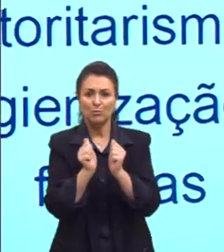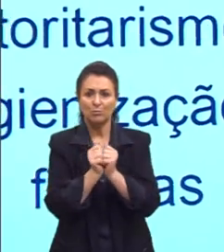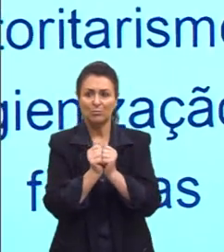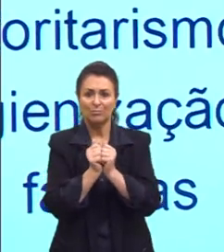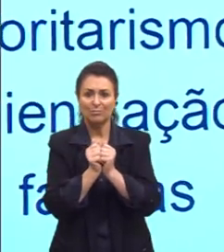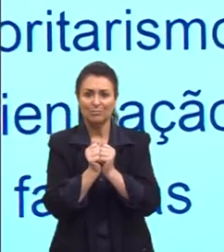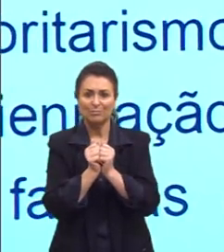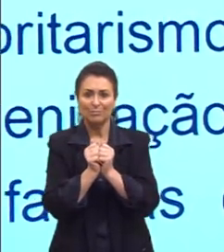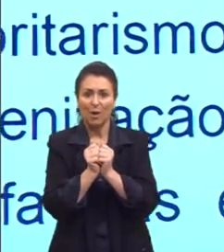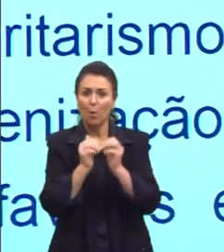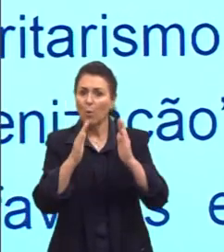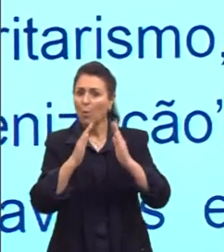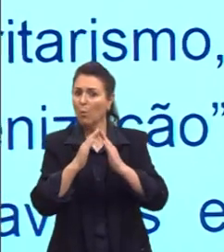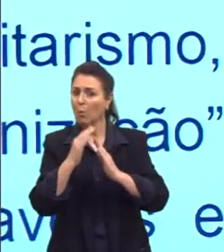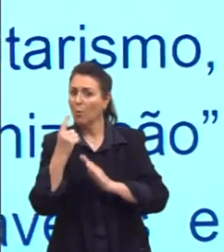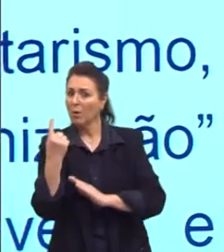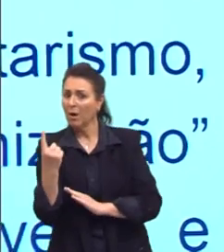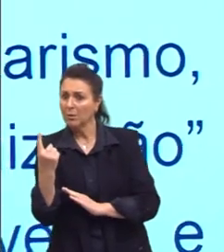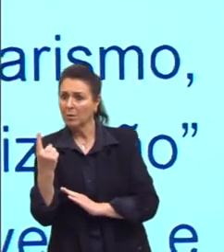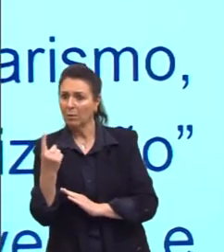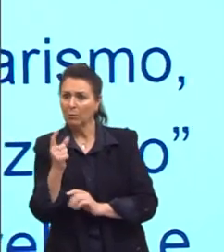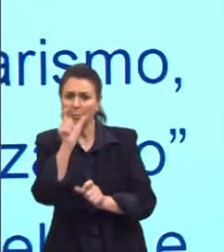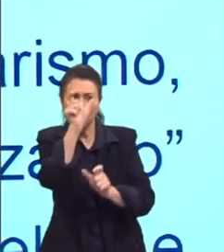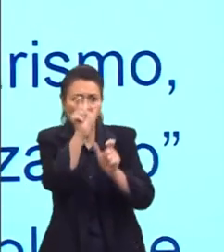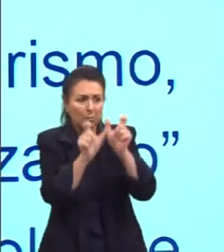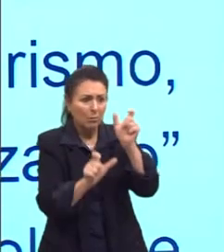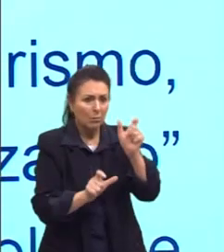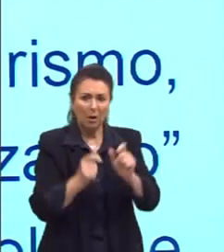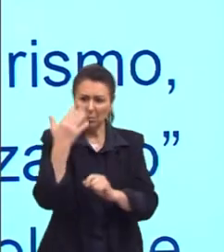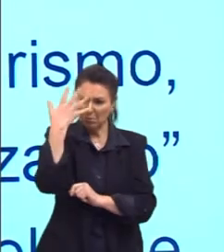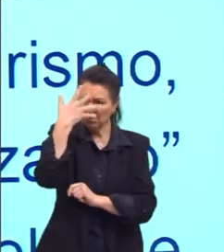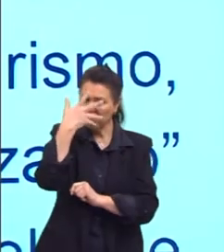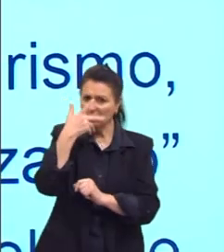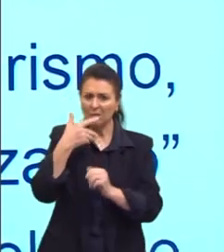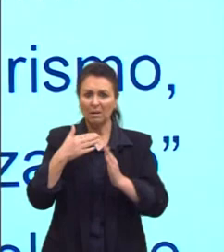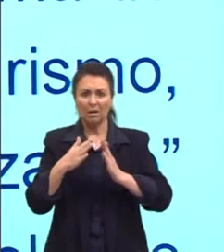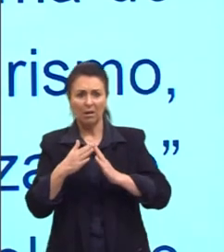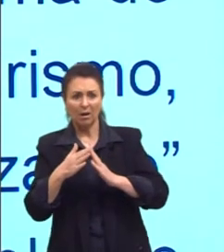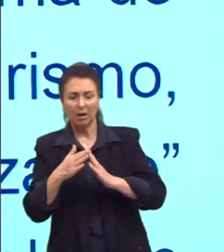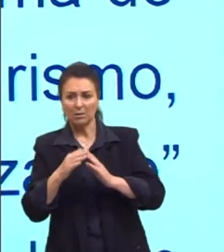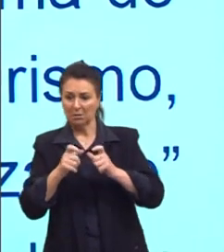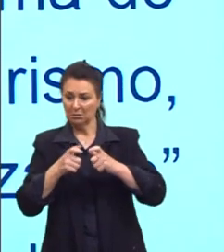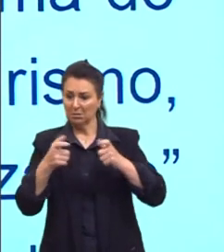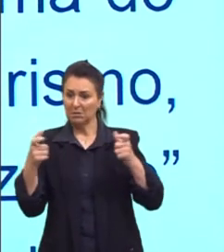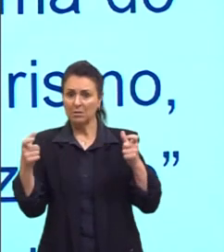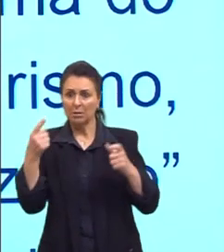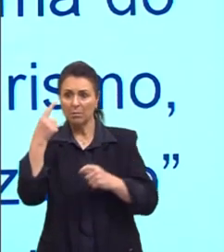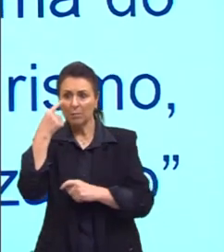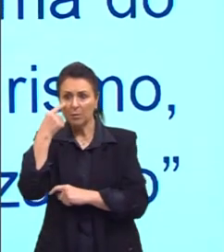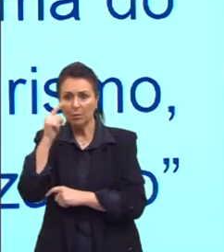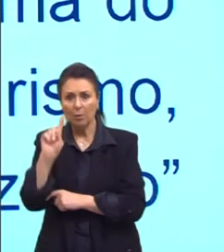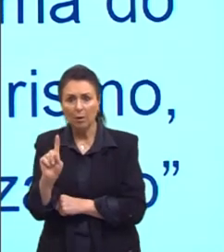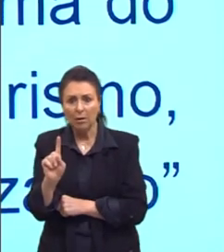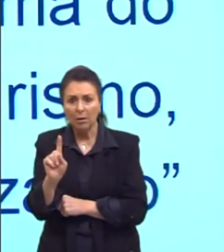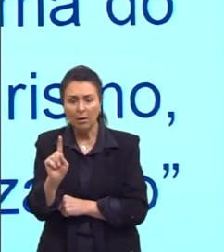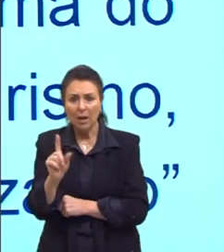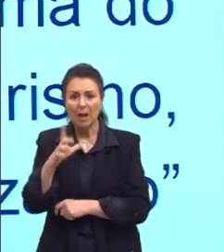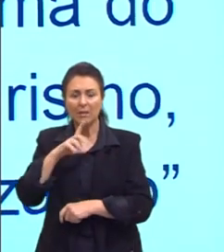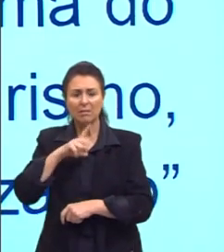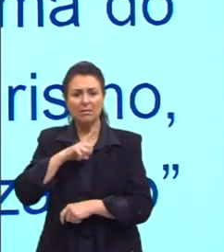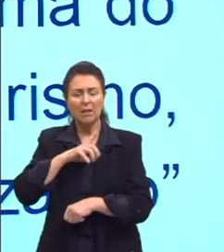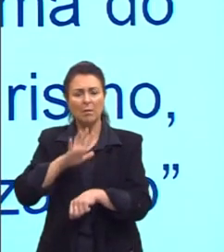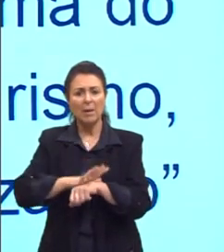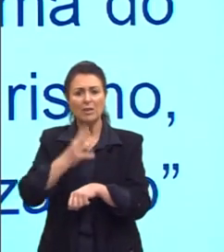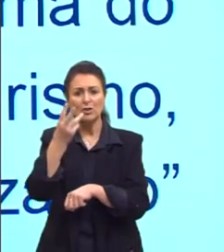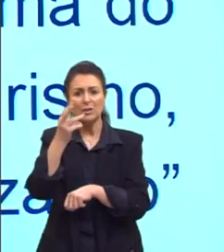casa aqui. A gente pode até pensar, parece uma casa bonitinha, ela não é pequena. Mas a gente olha, pessoal, tem mais de 30,